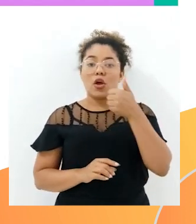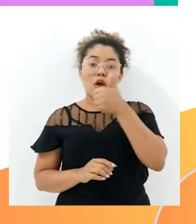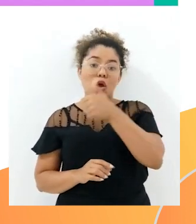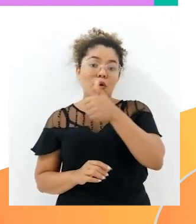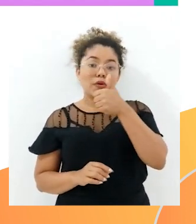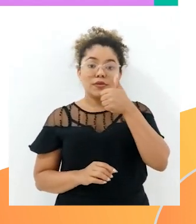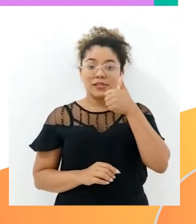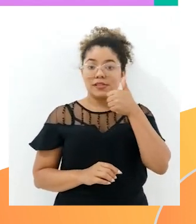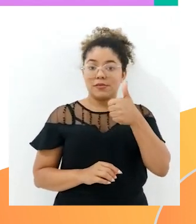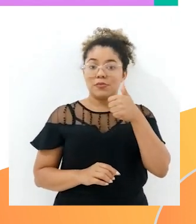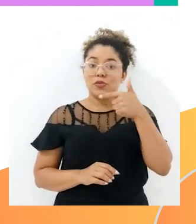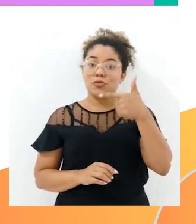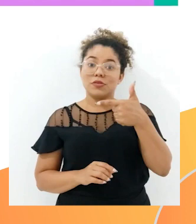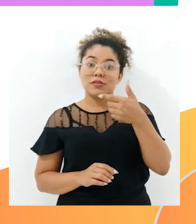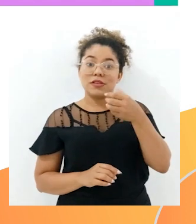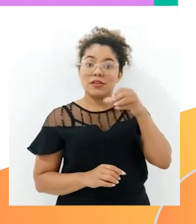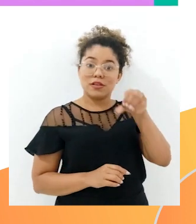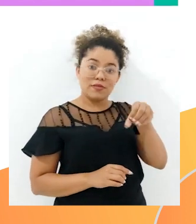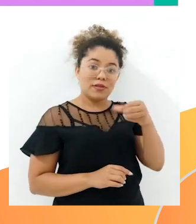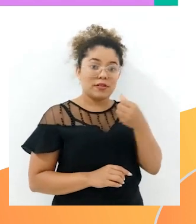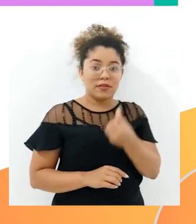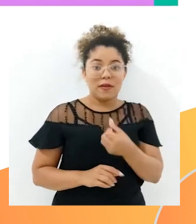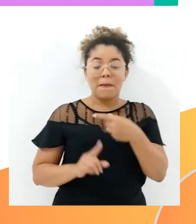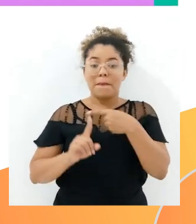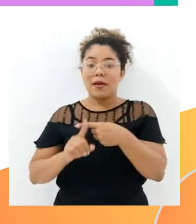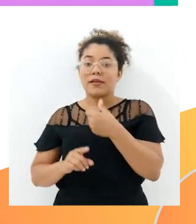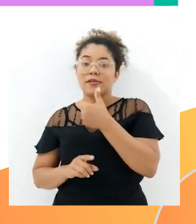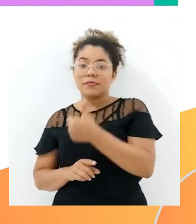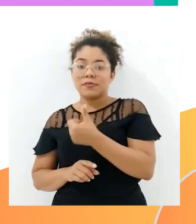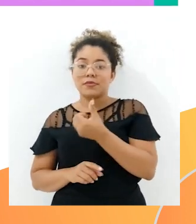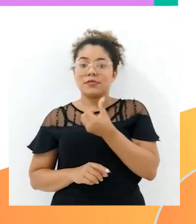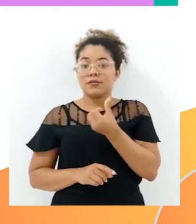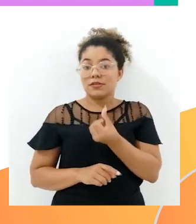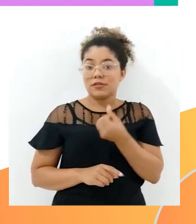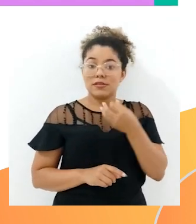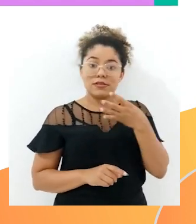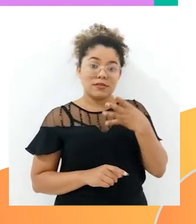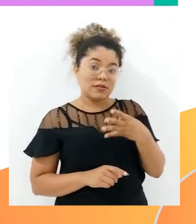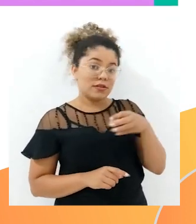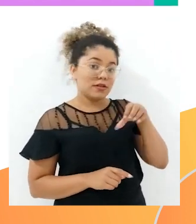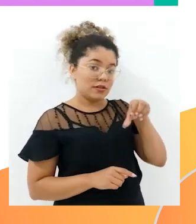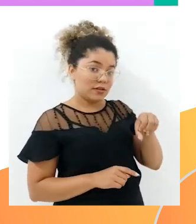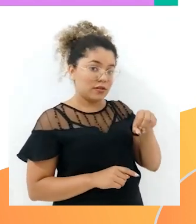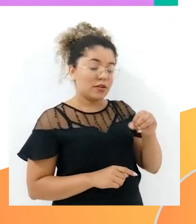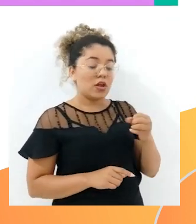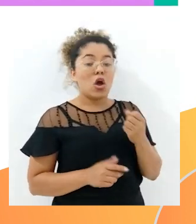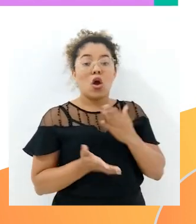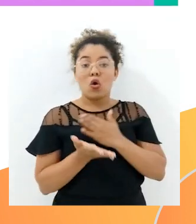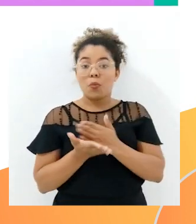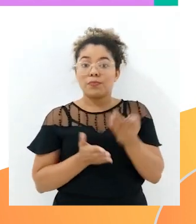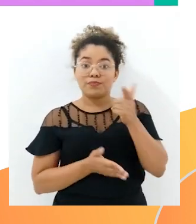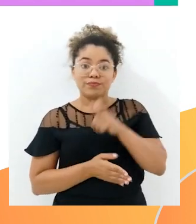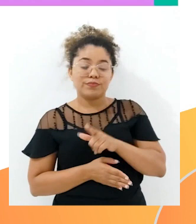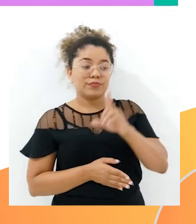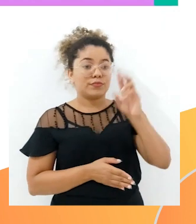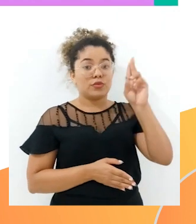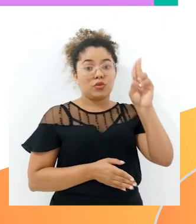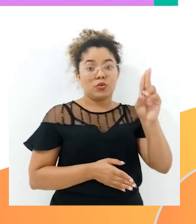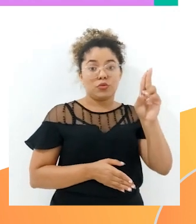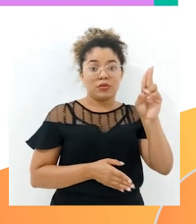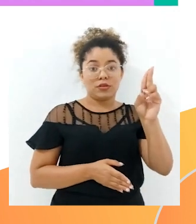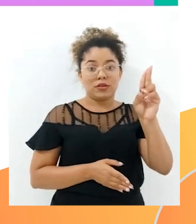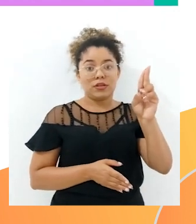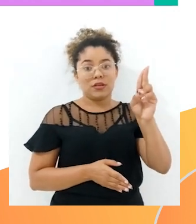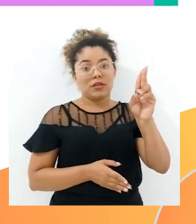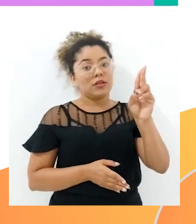.296 mais 1.649, começando mais uma vez da unidade,